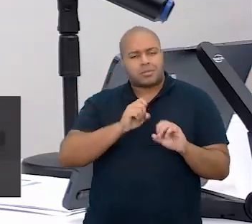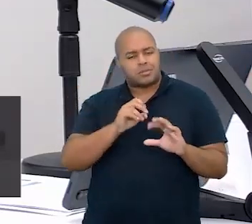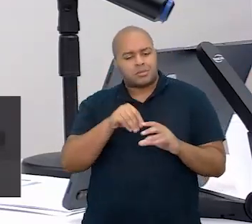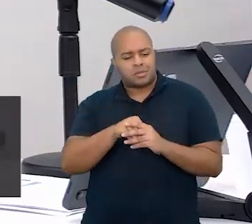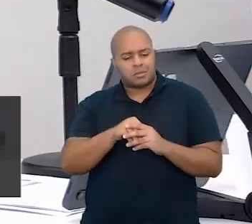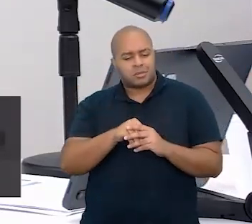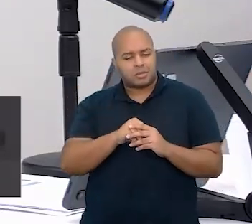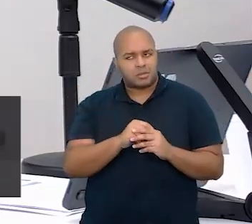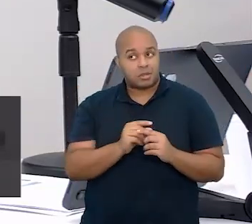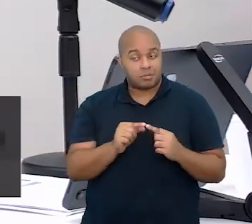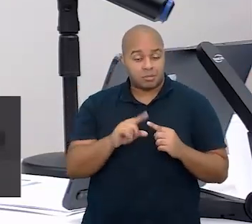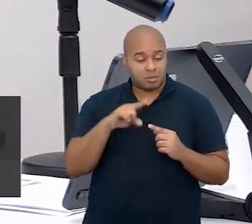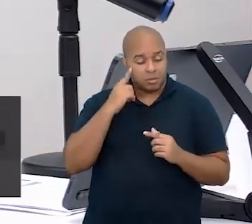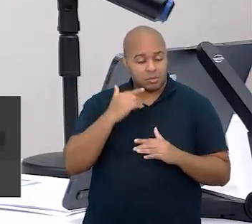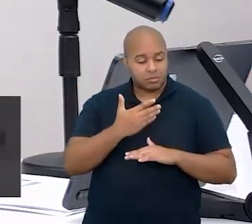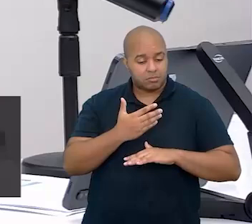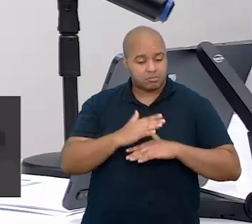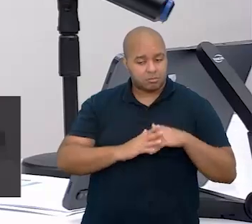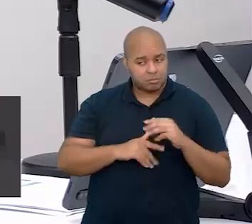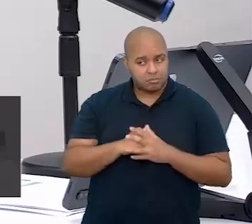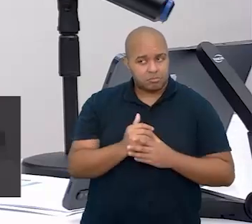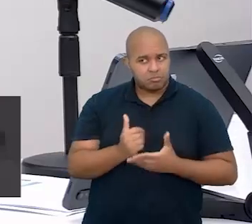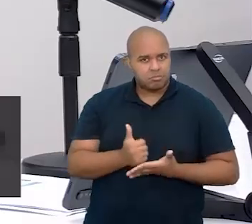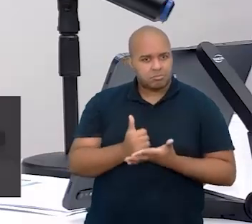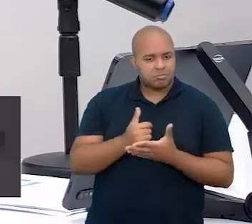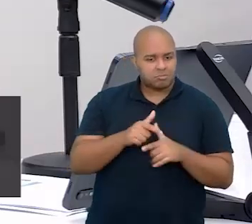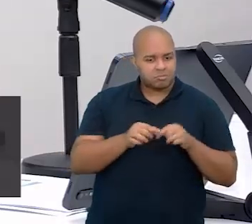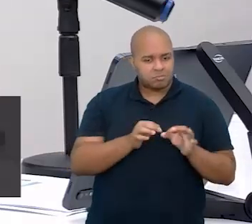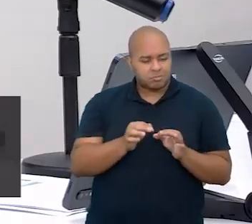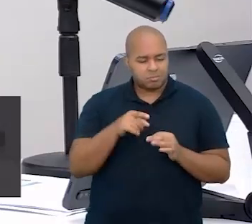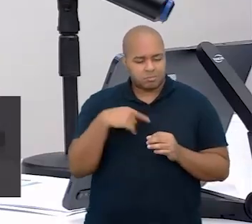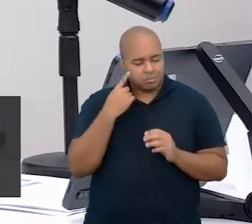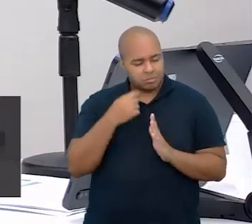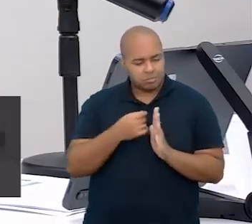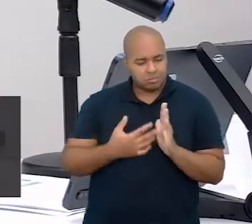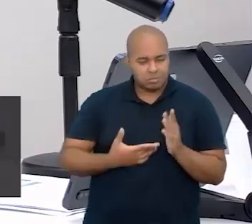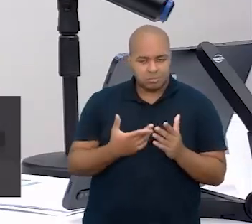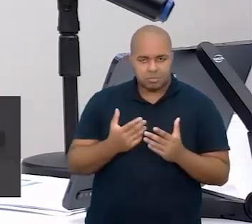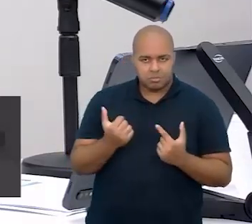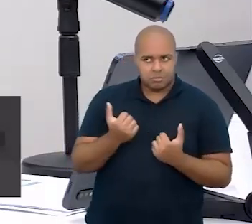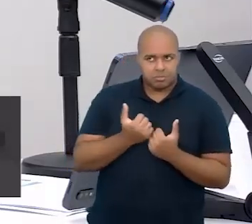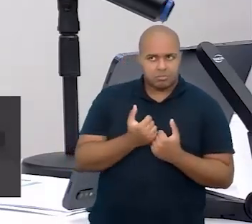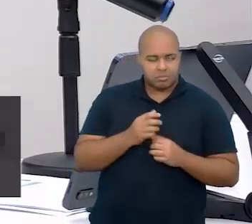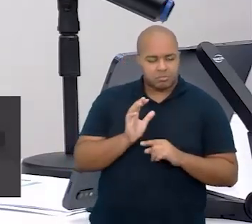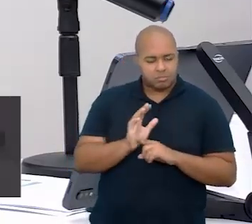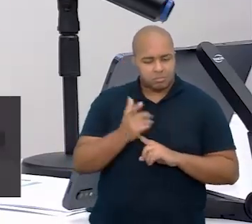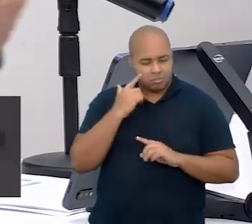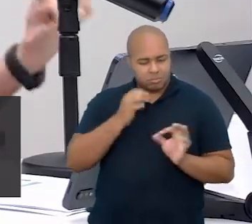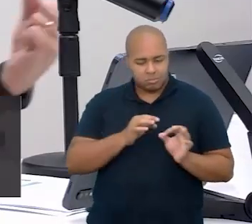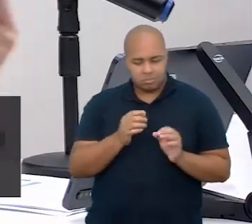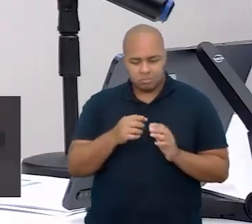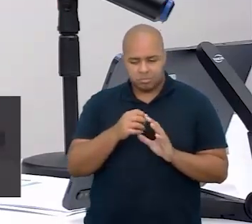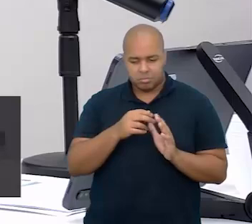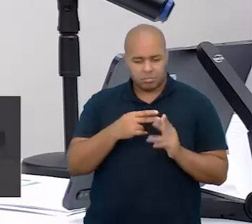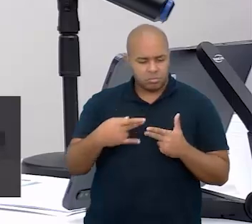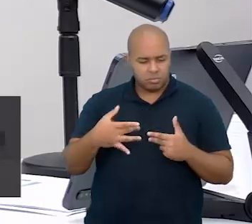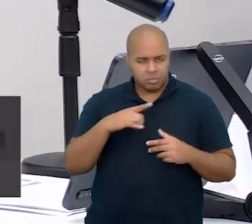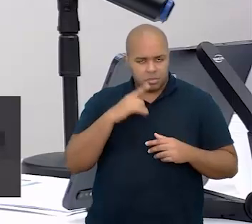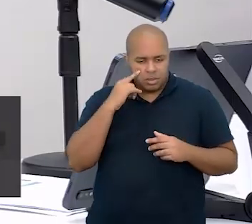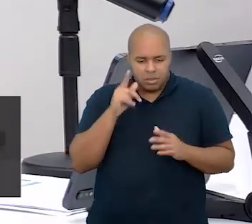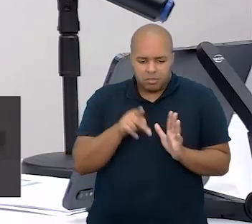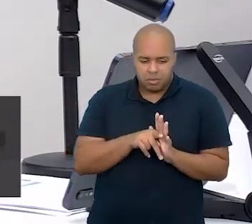e sustentam a nossa prática, sustentam a organização do nosso currículo, sustentam a organização dos materiais que